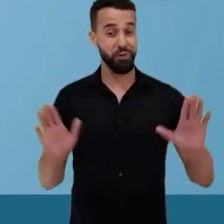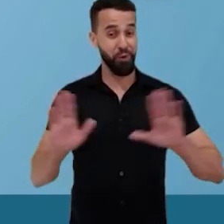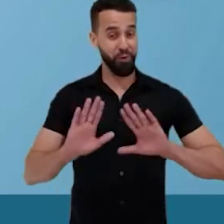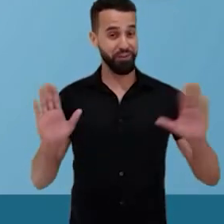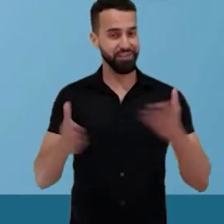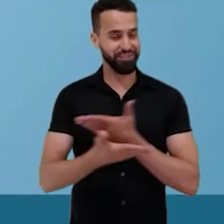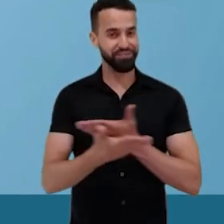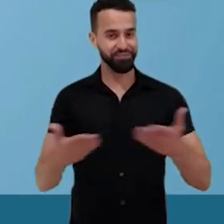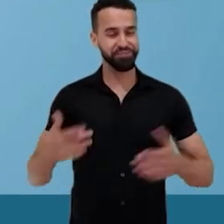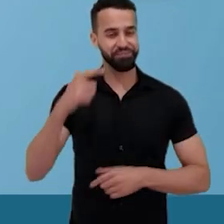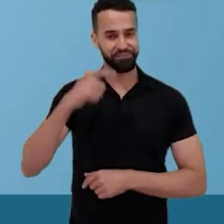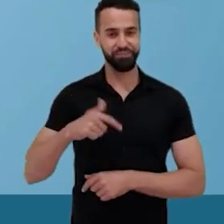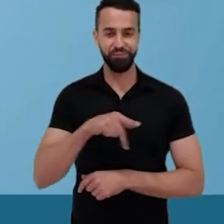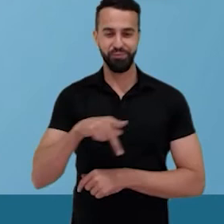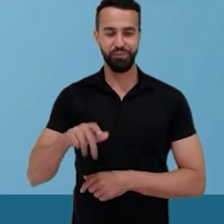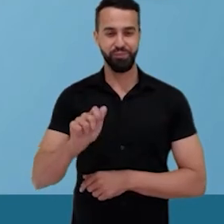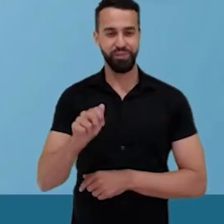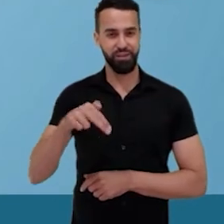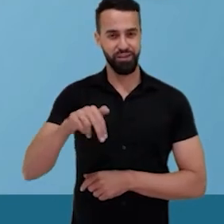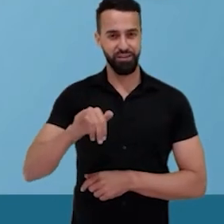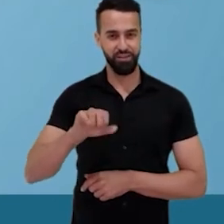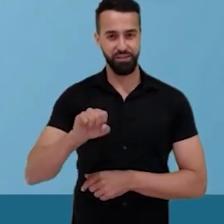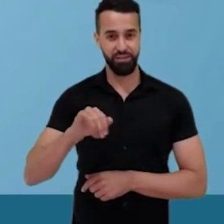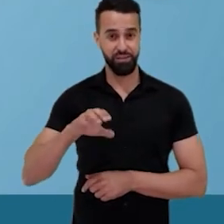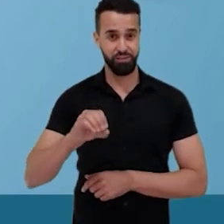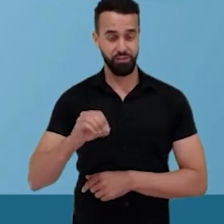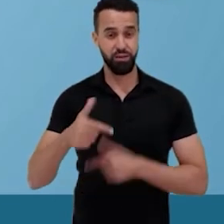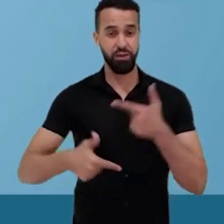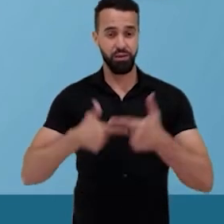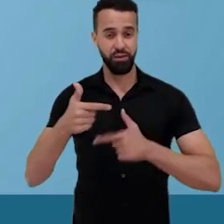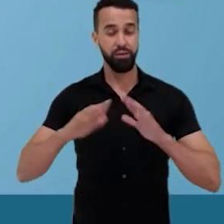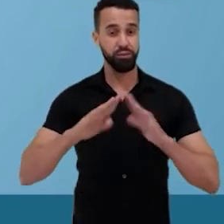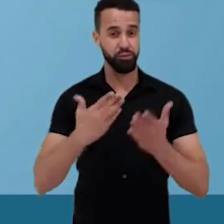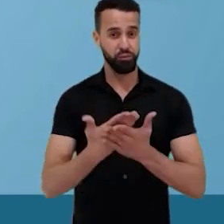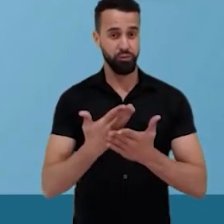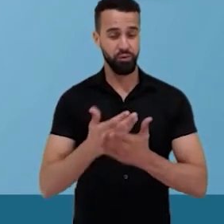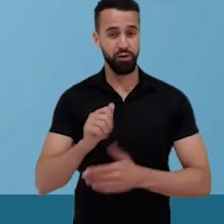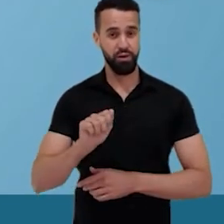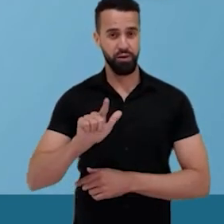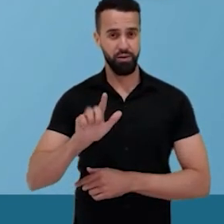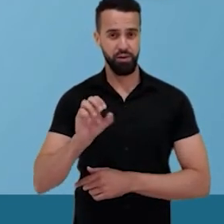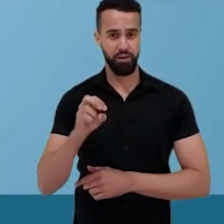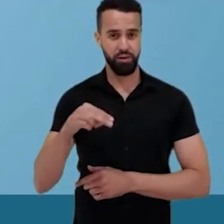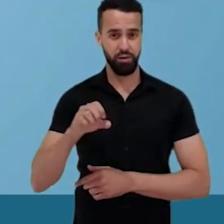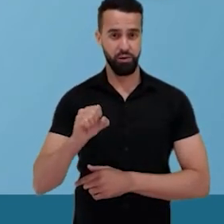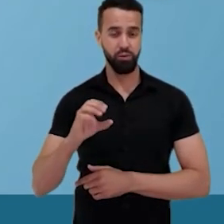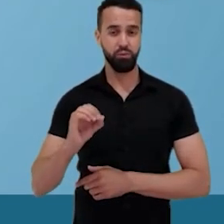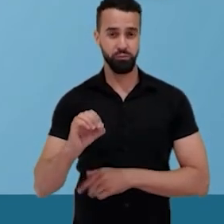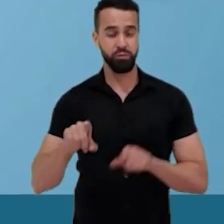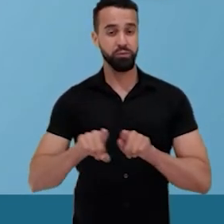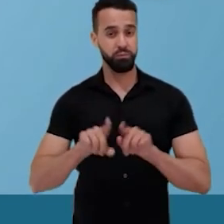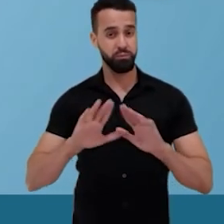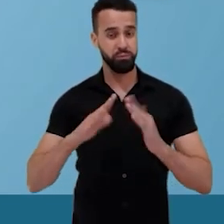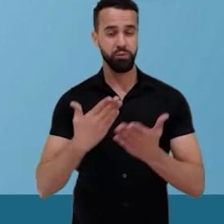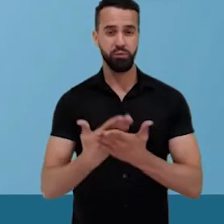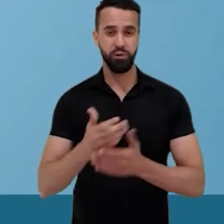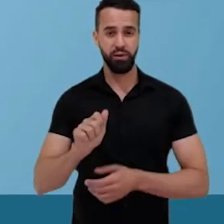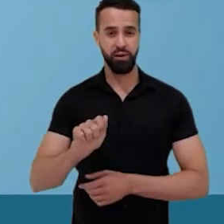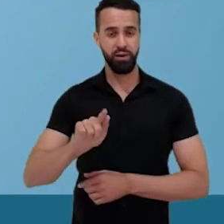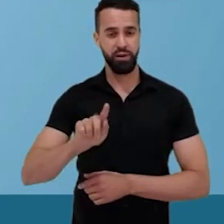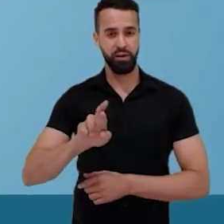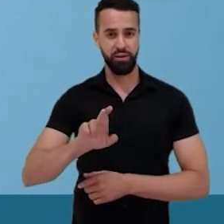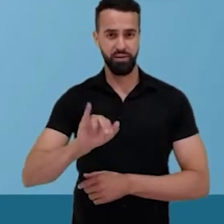Olá, sou a professora Anísio. Trabalho na Escola Municipal Alonso e também leciono na Escola